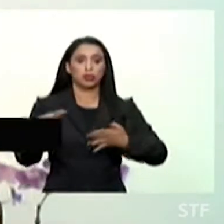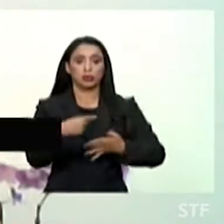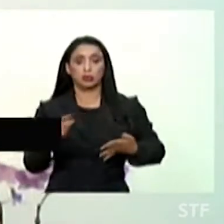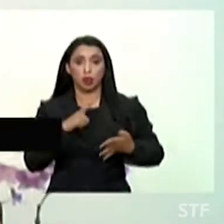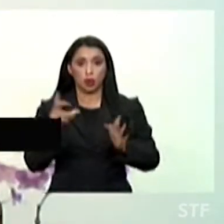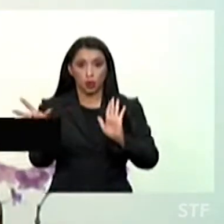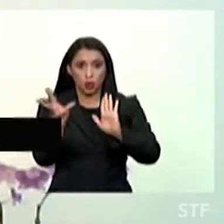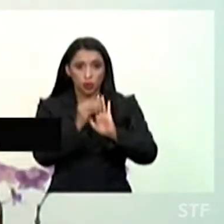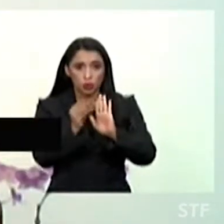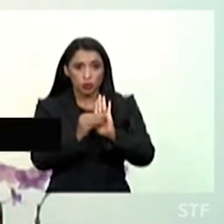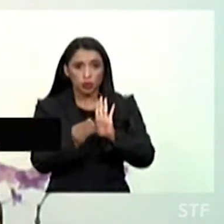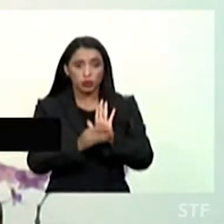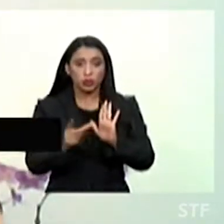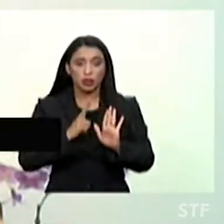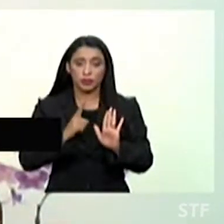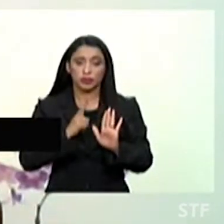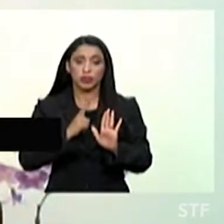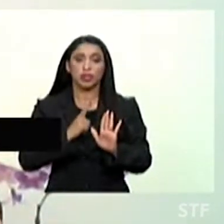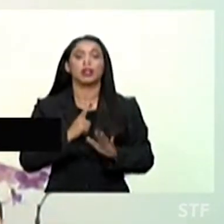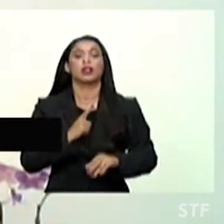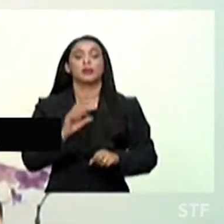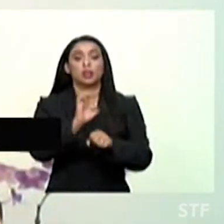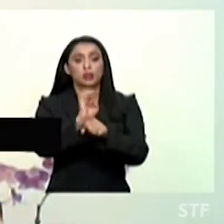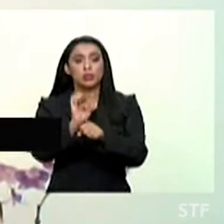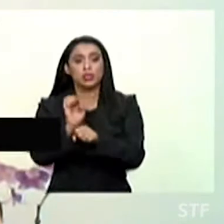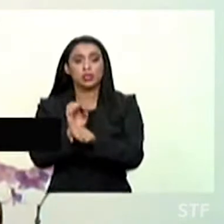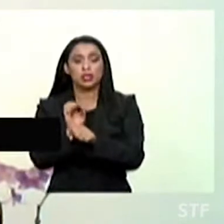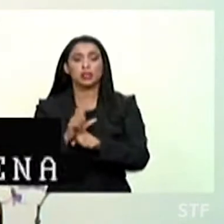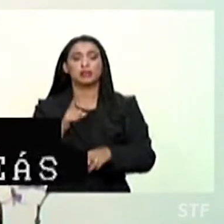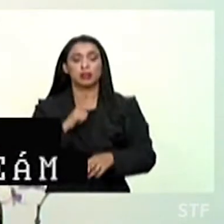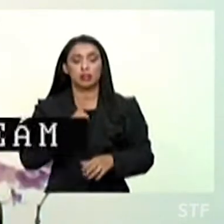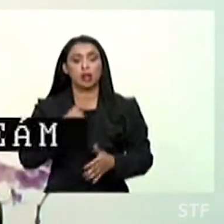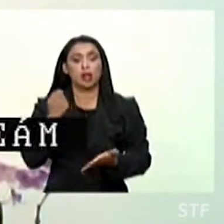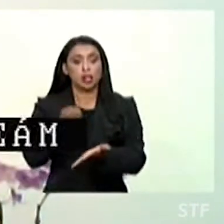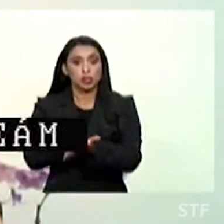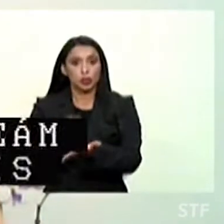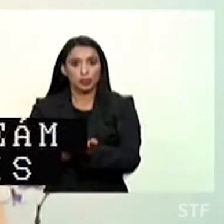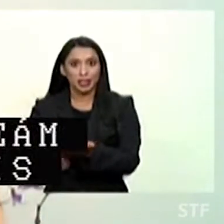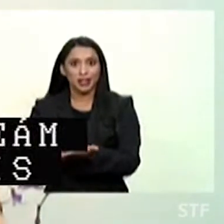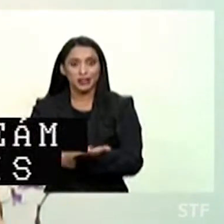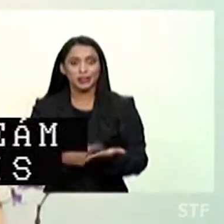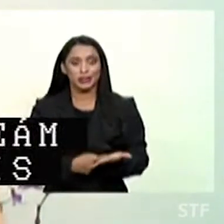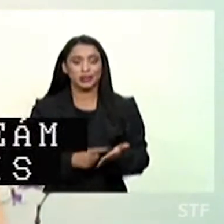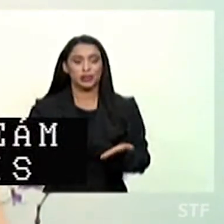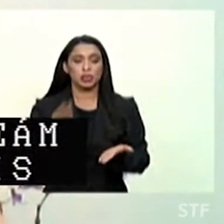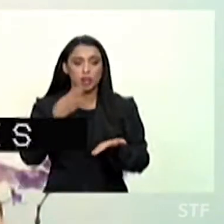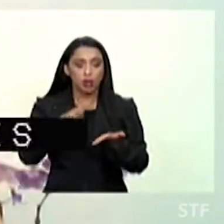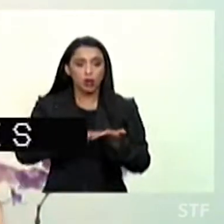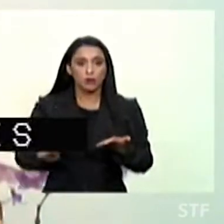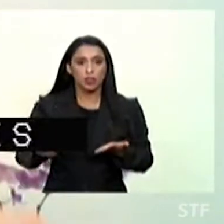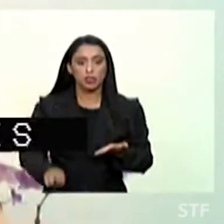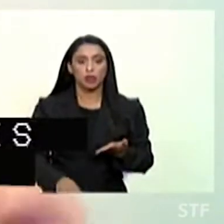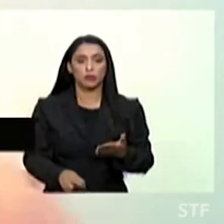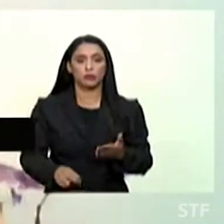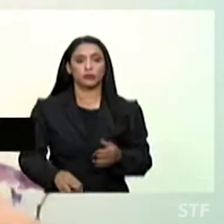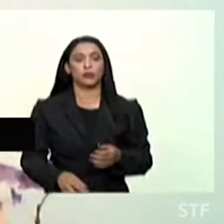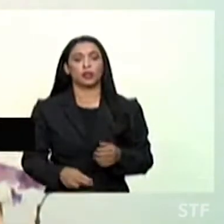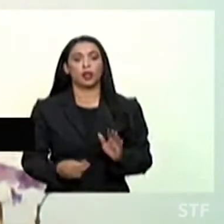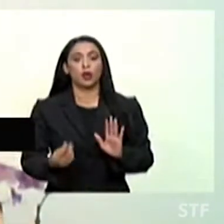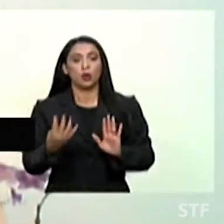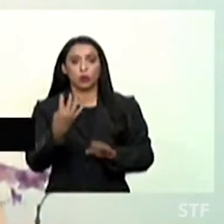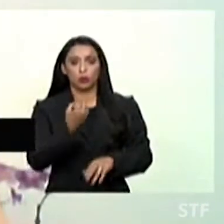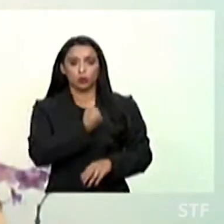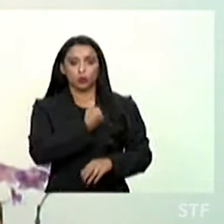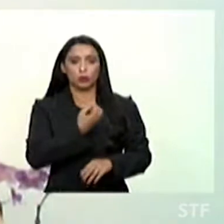deve ser reconhecido pelos Estados-partes como componente das obrigações decorrentes da Convenção. O comentário geral número 4, o Tratado de Educação